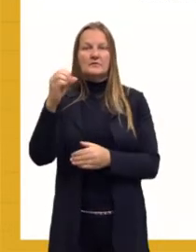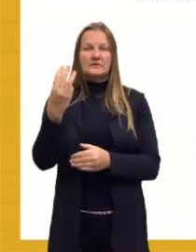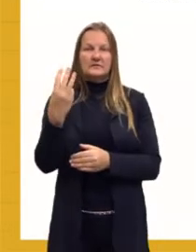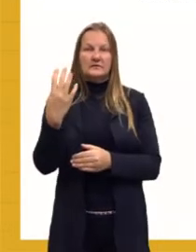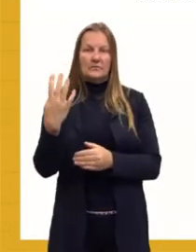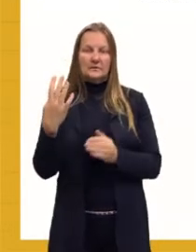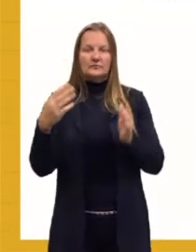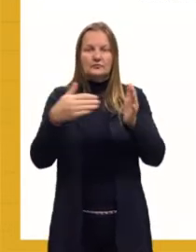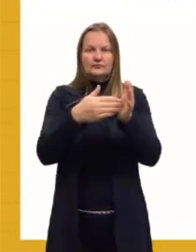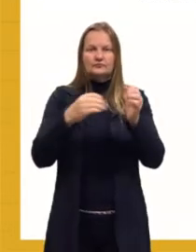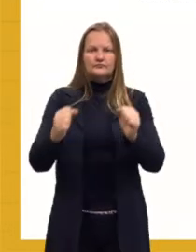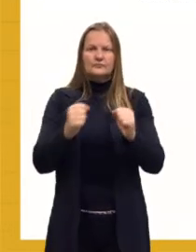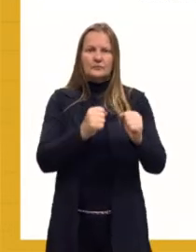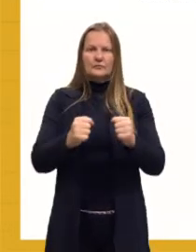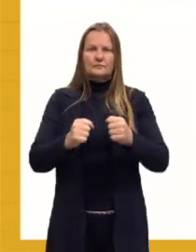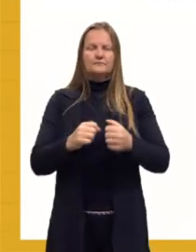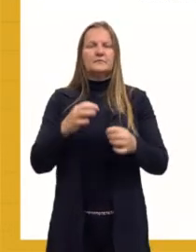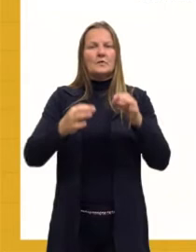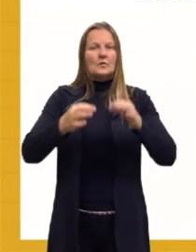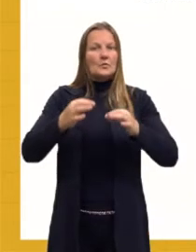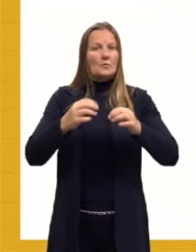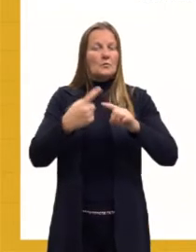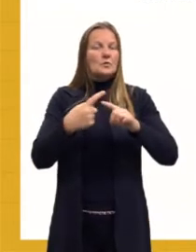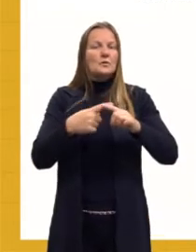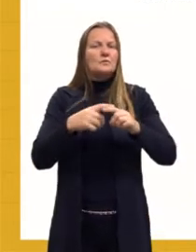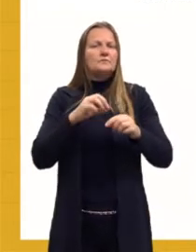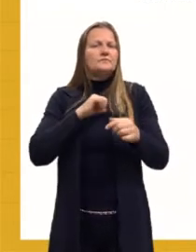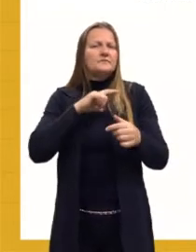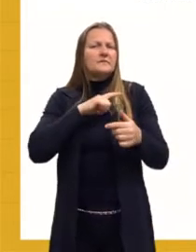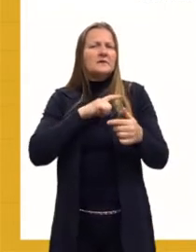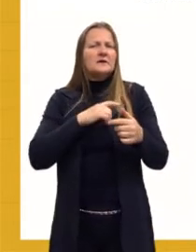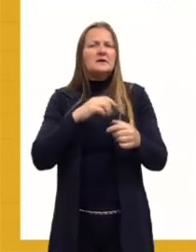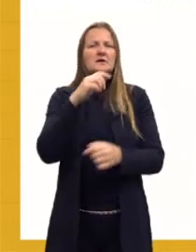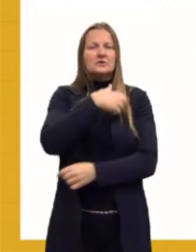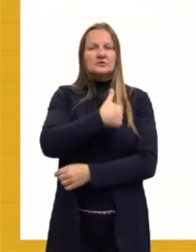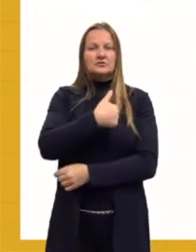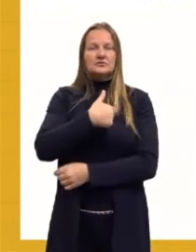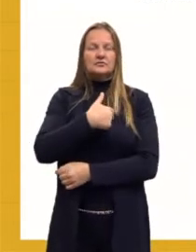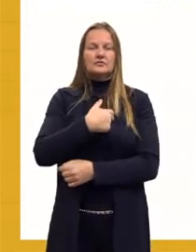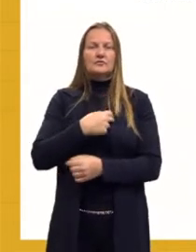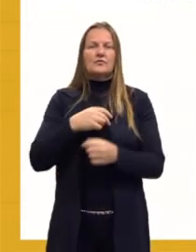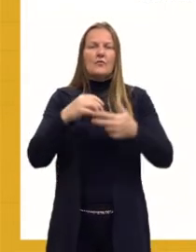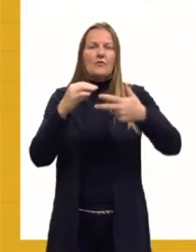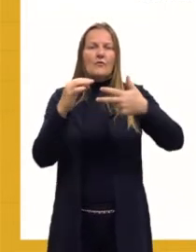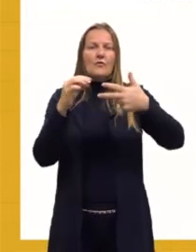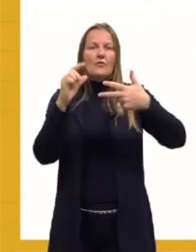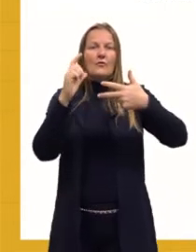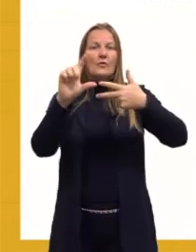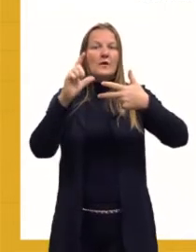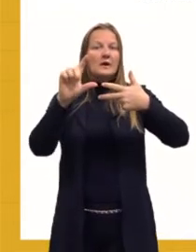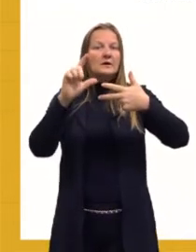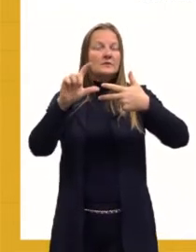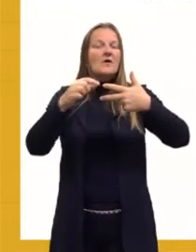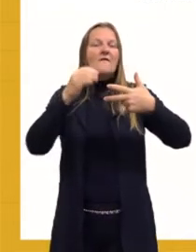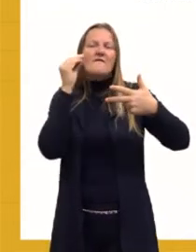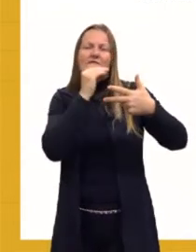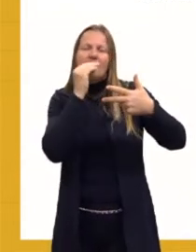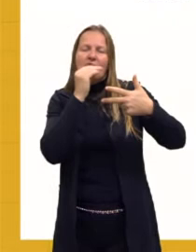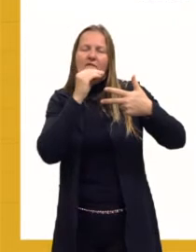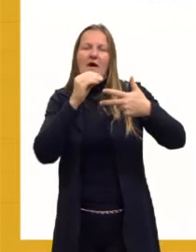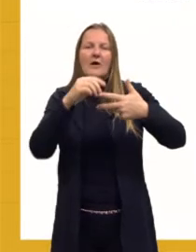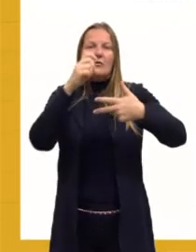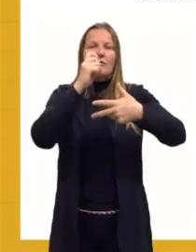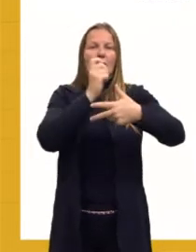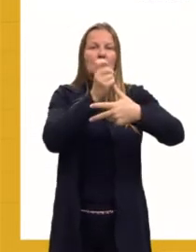executivo na figura do Getúlio, e enfraquece o poder legislativo, a Câmara. O